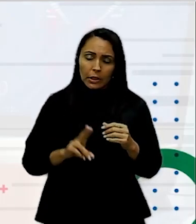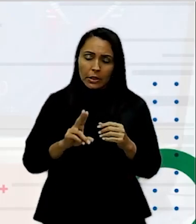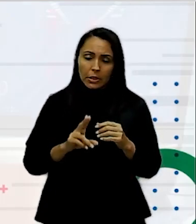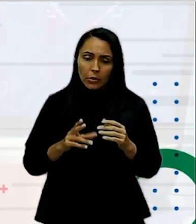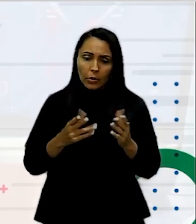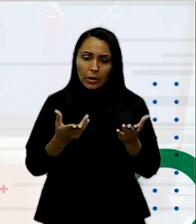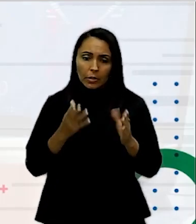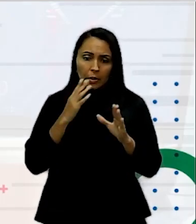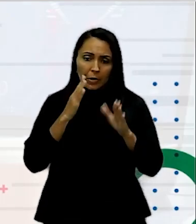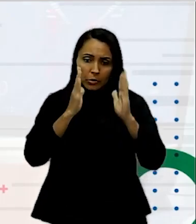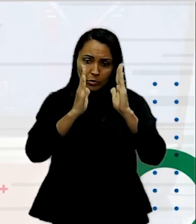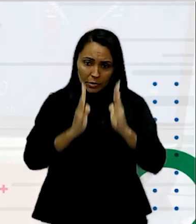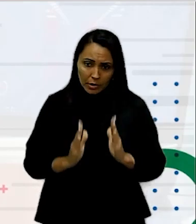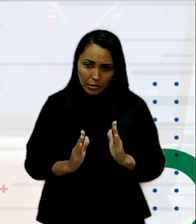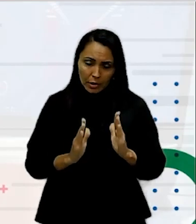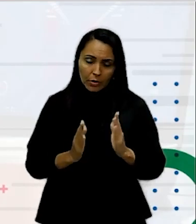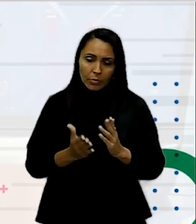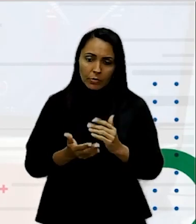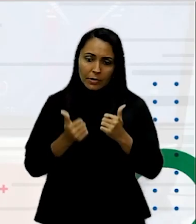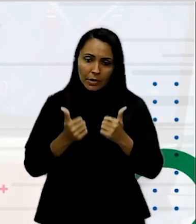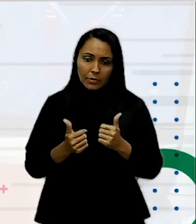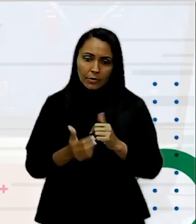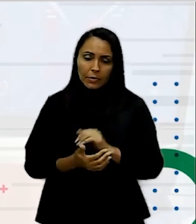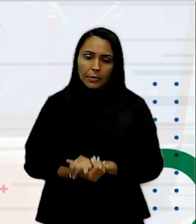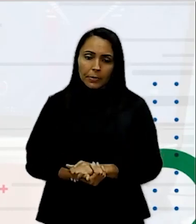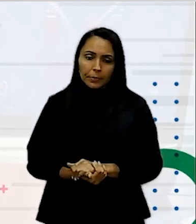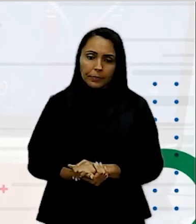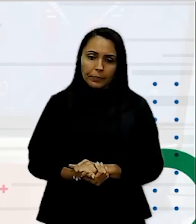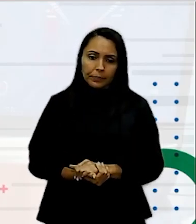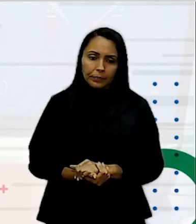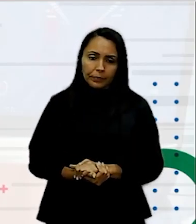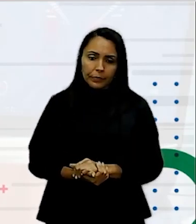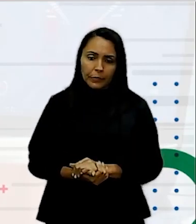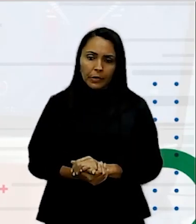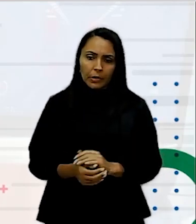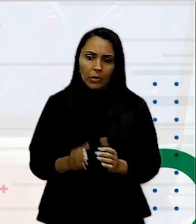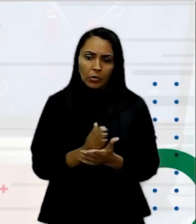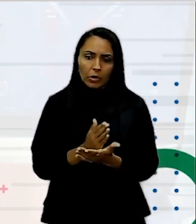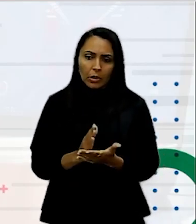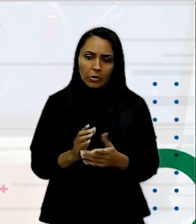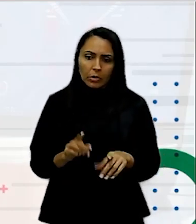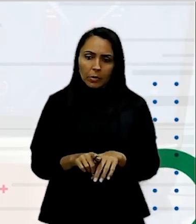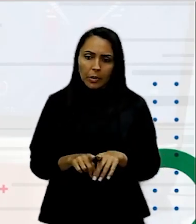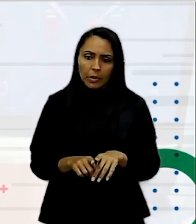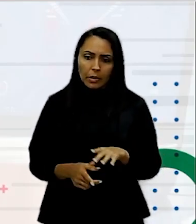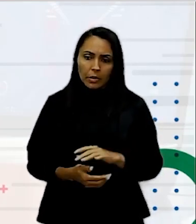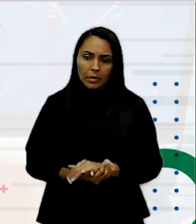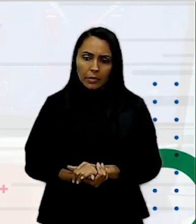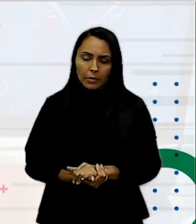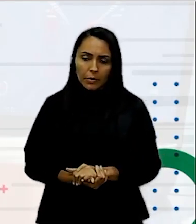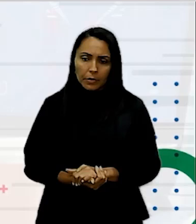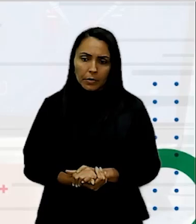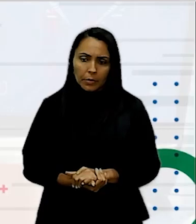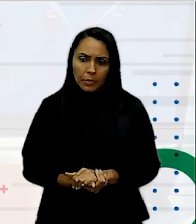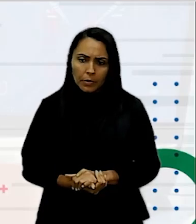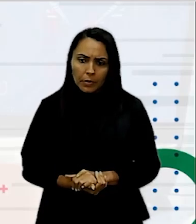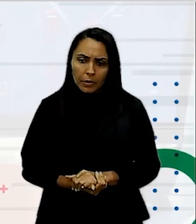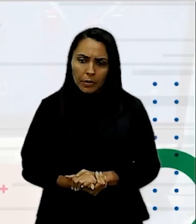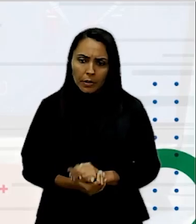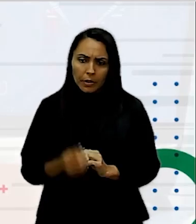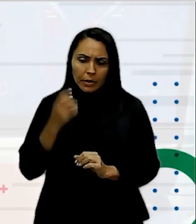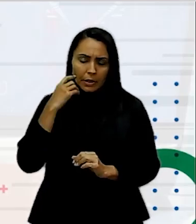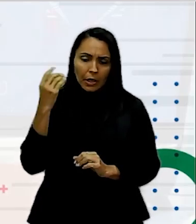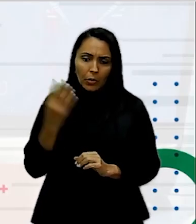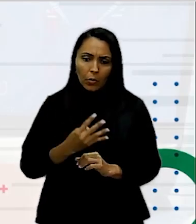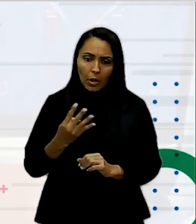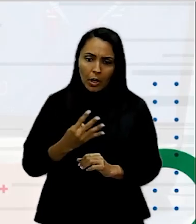central, certo? Em alguns casos, claro Sempre que for conveniente Dica 4 Aqui é